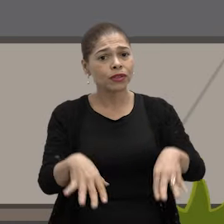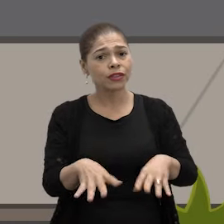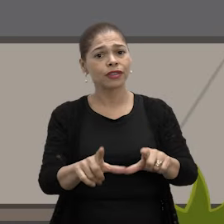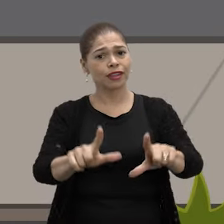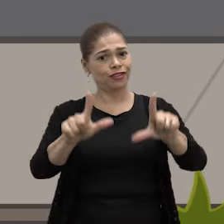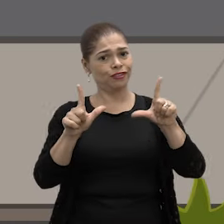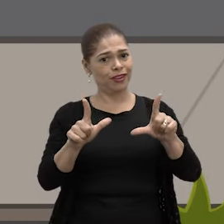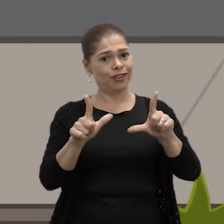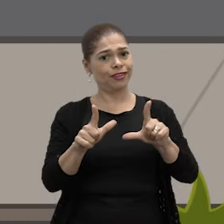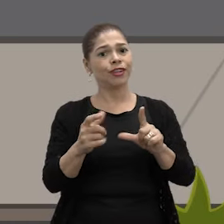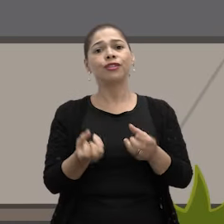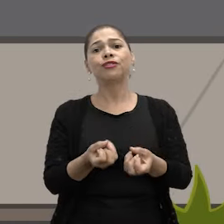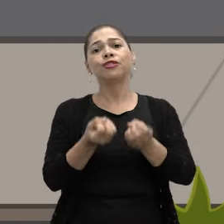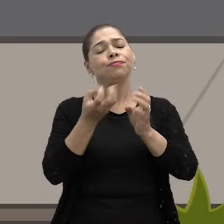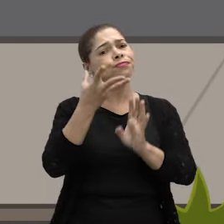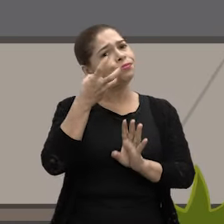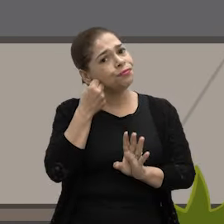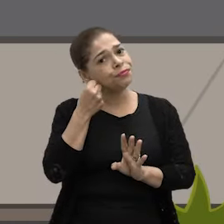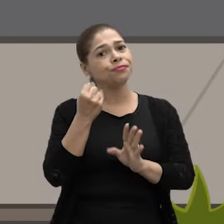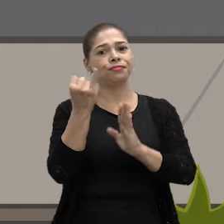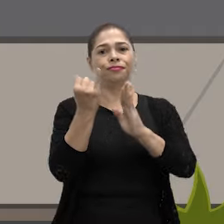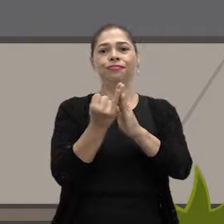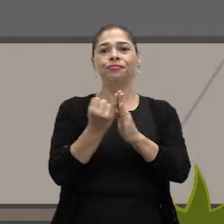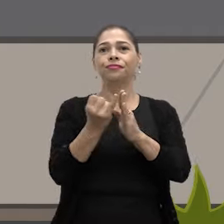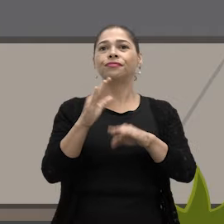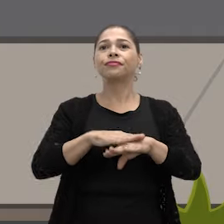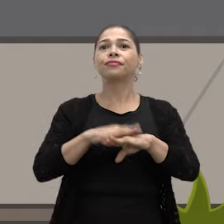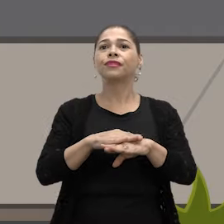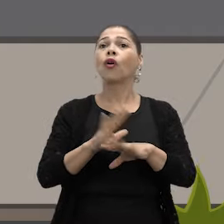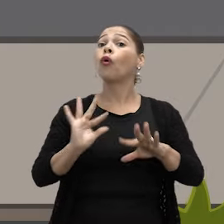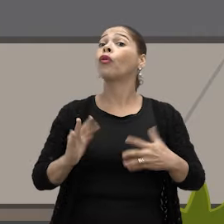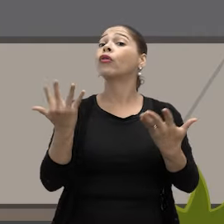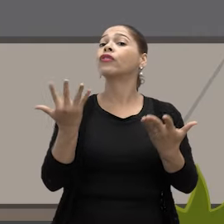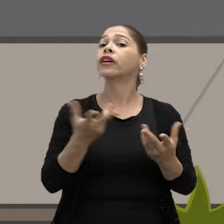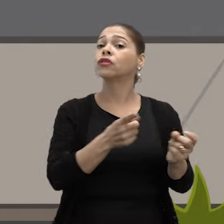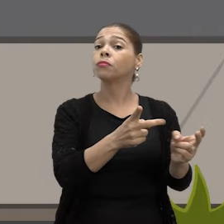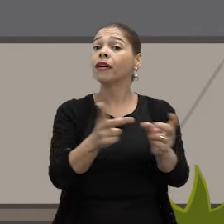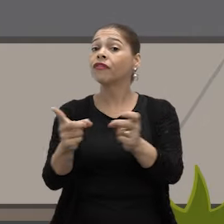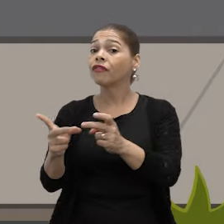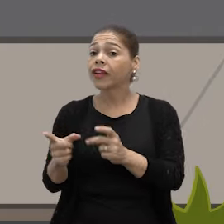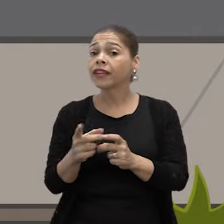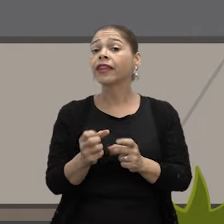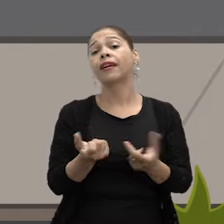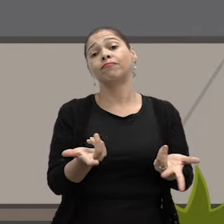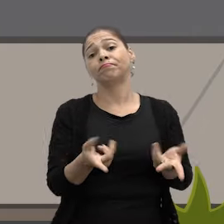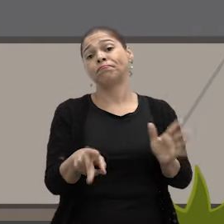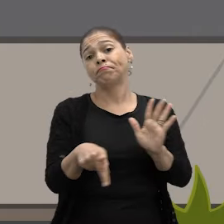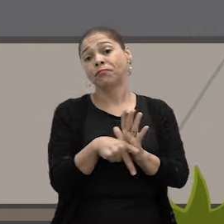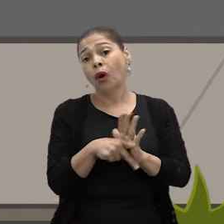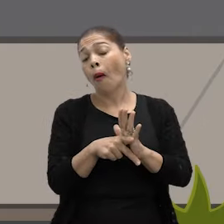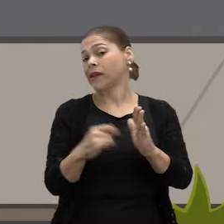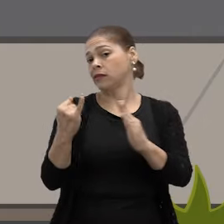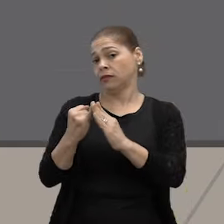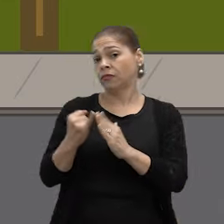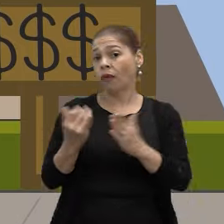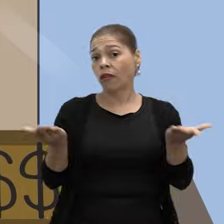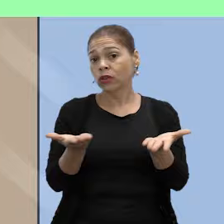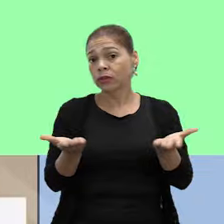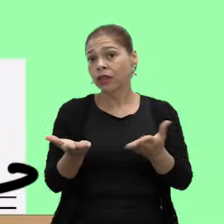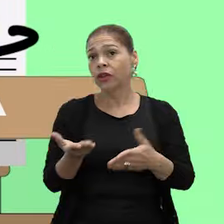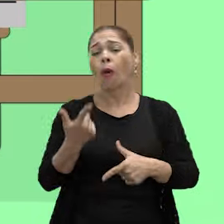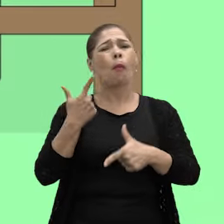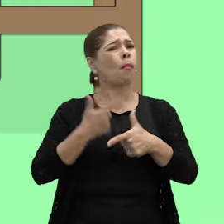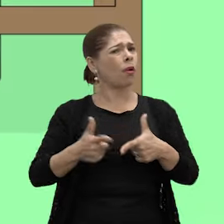circulação onerosa da titularidade de um bem imóvel. Ou seja, incide quando acontece uma venda ou uma alienação.